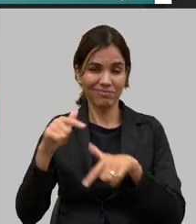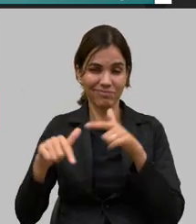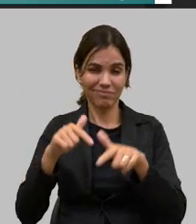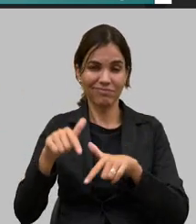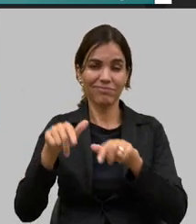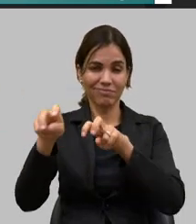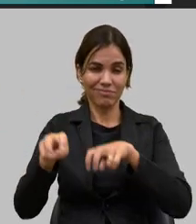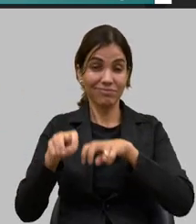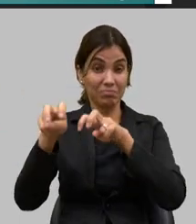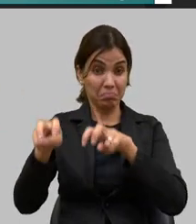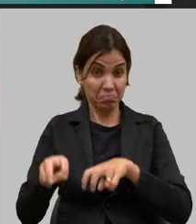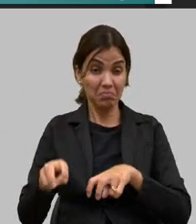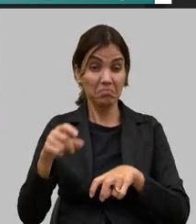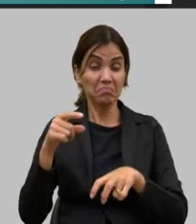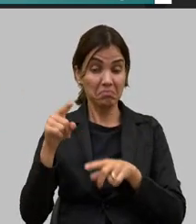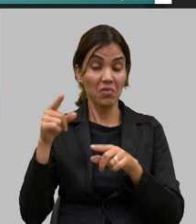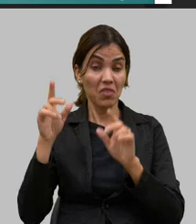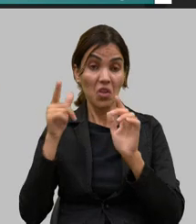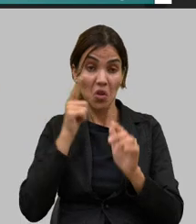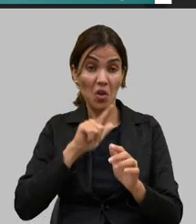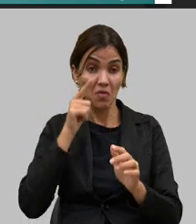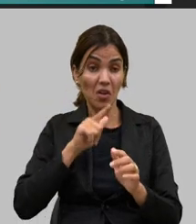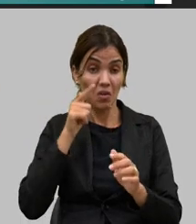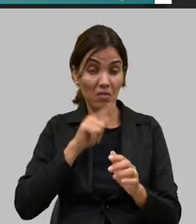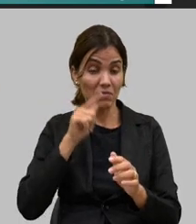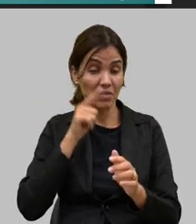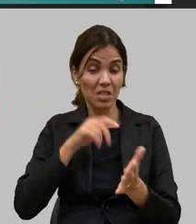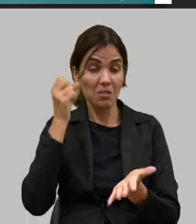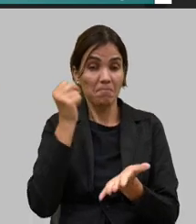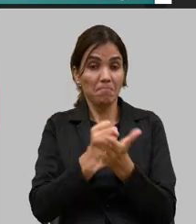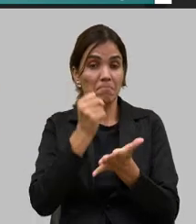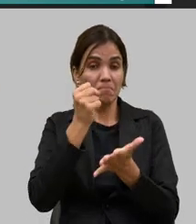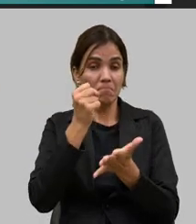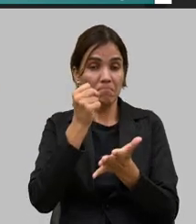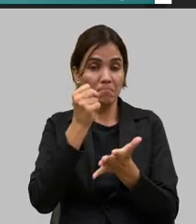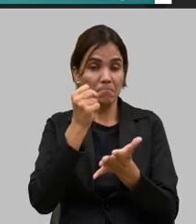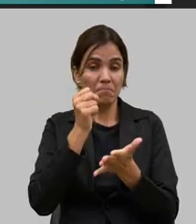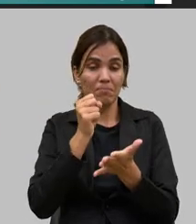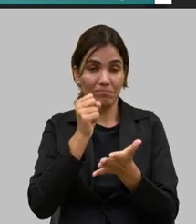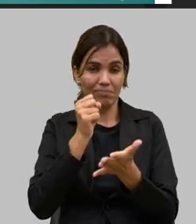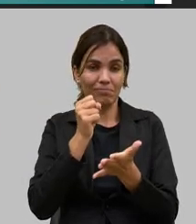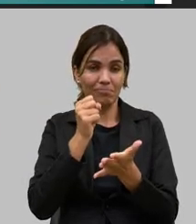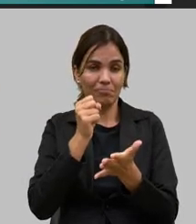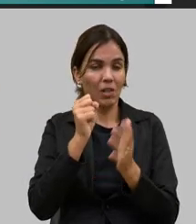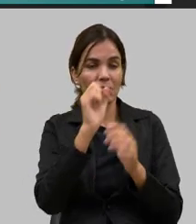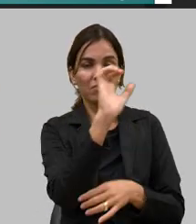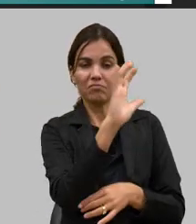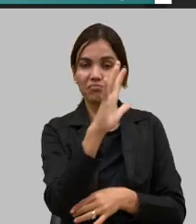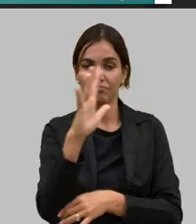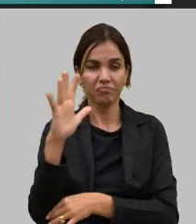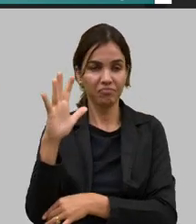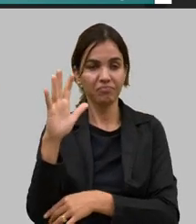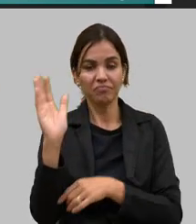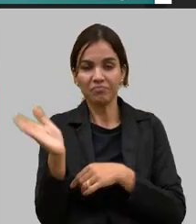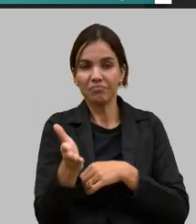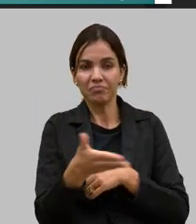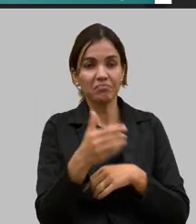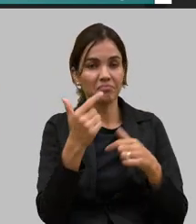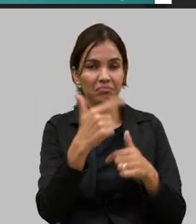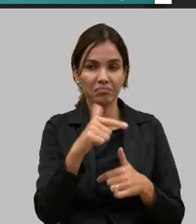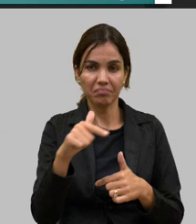plataforma que já funciona instalada no IEF com resolução conjunta assinada pelo governador Romeu Zema